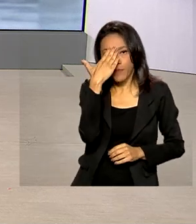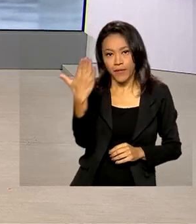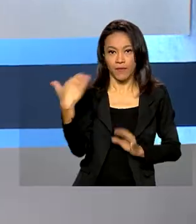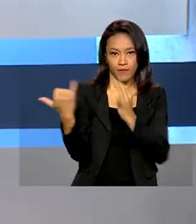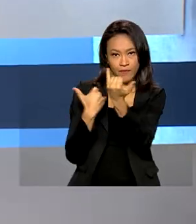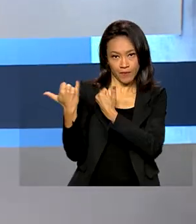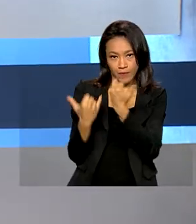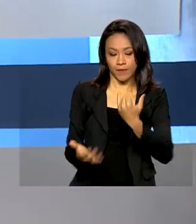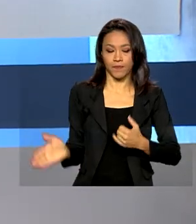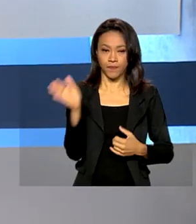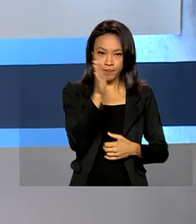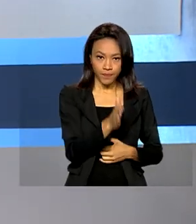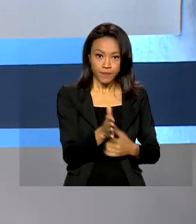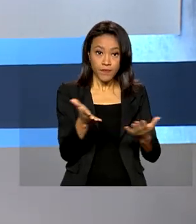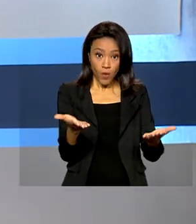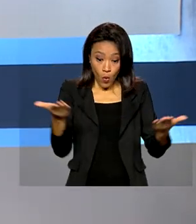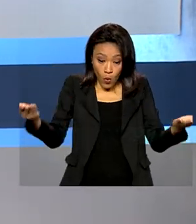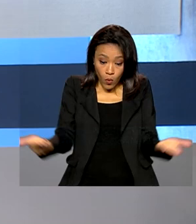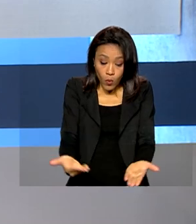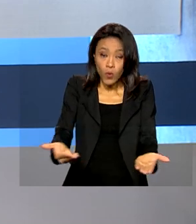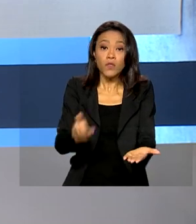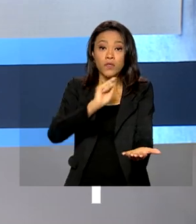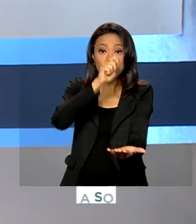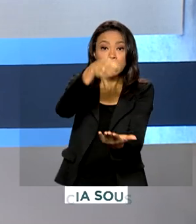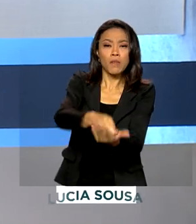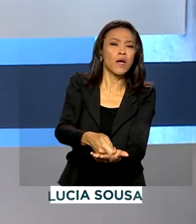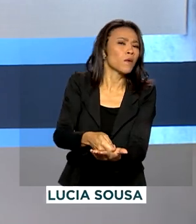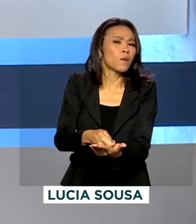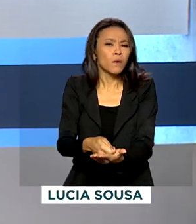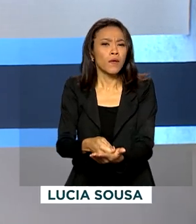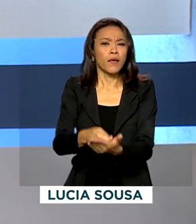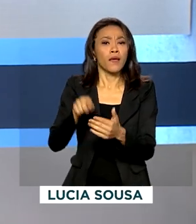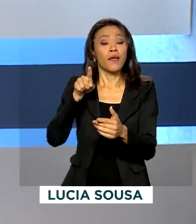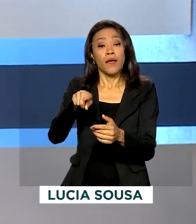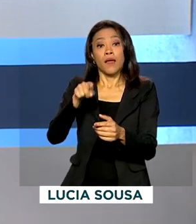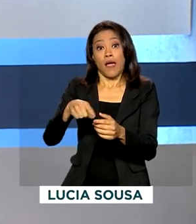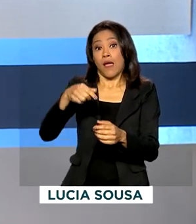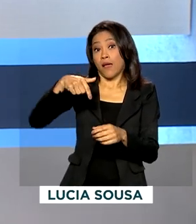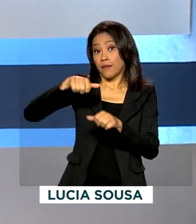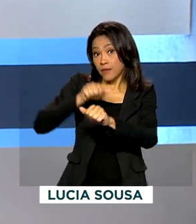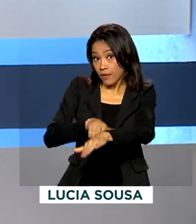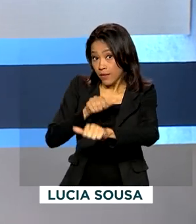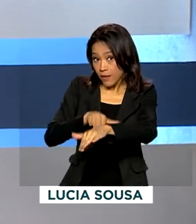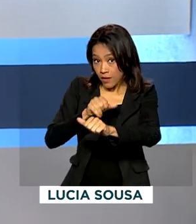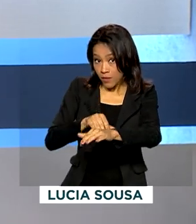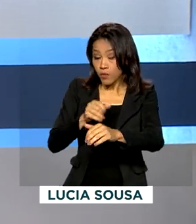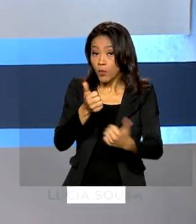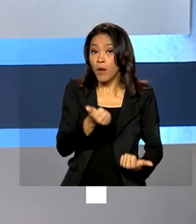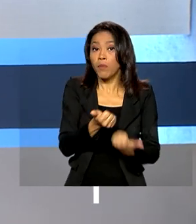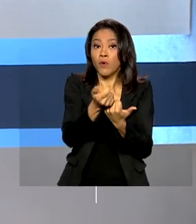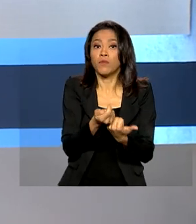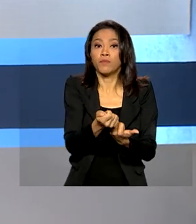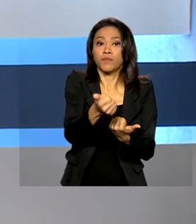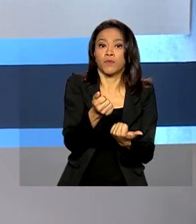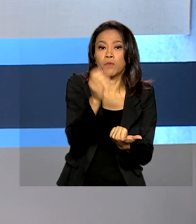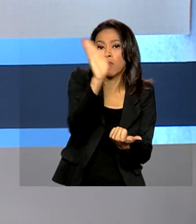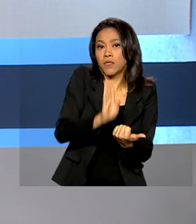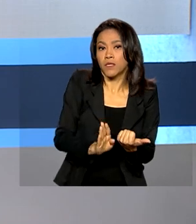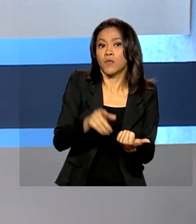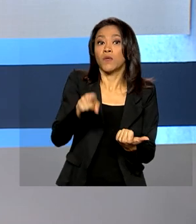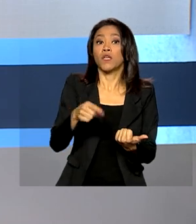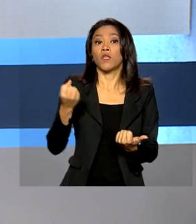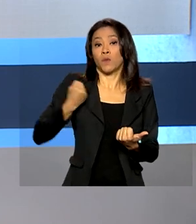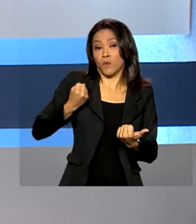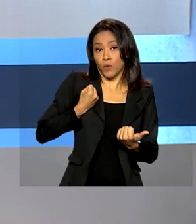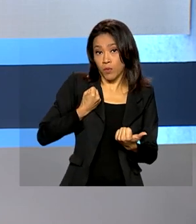informações. E olha, vai ser paga hoje a parcela de setembro do Auxílio Brasil aos beneficiários com número de inscrição social